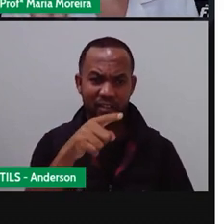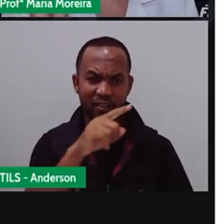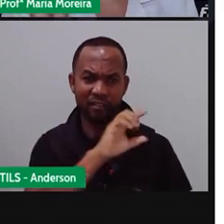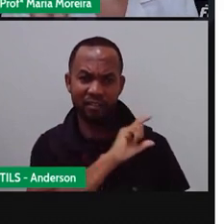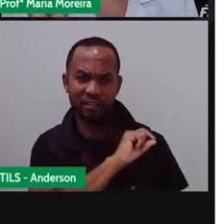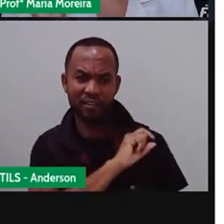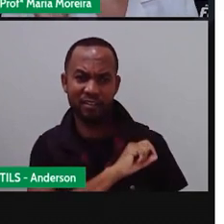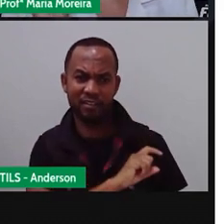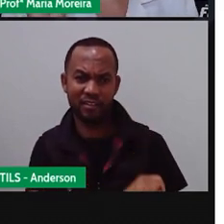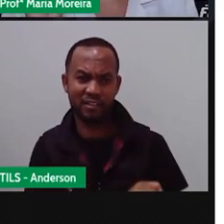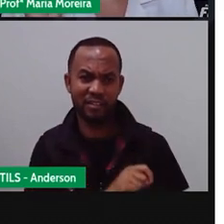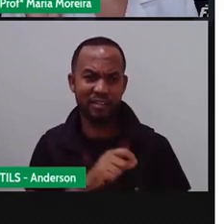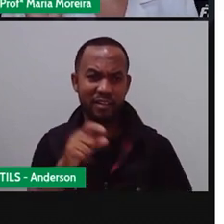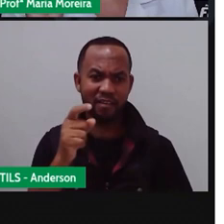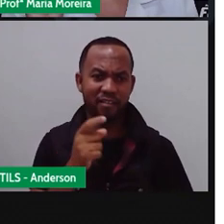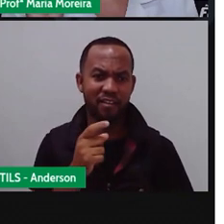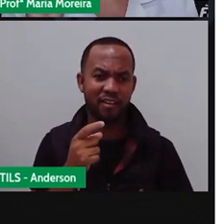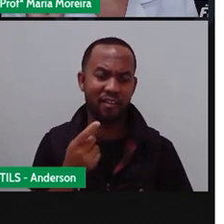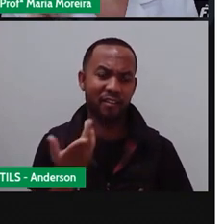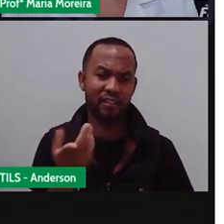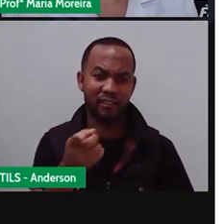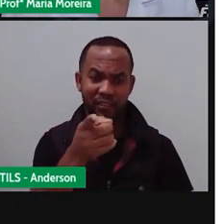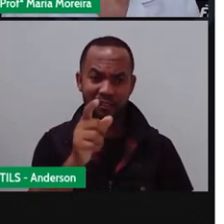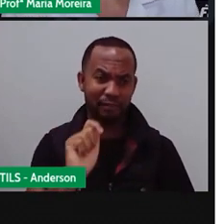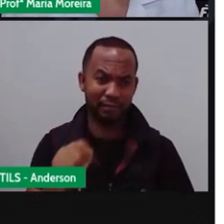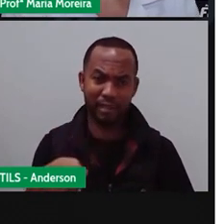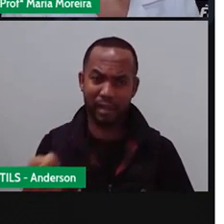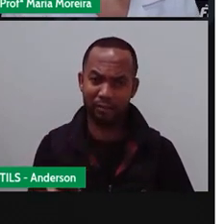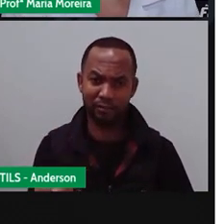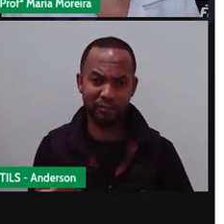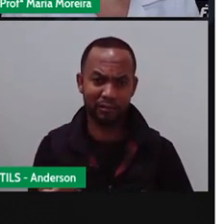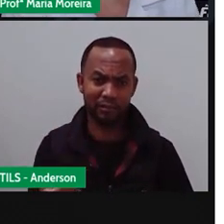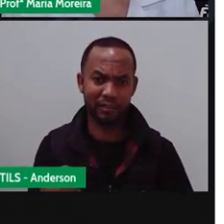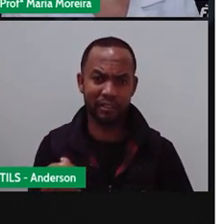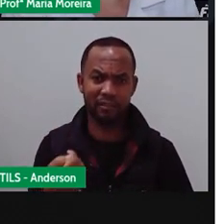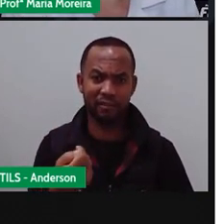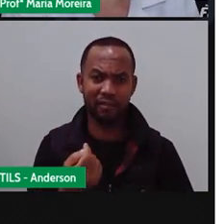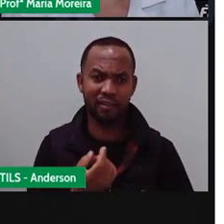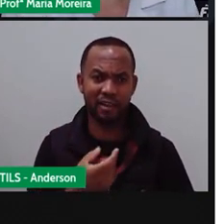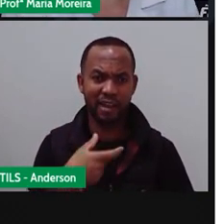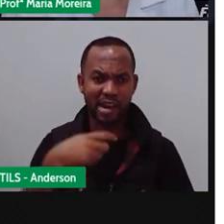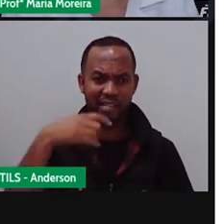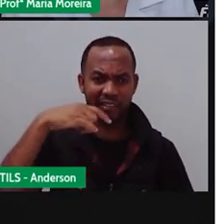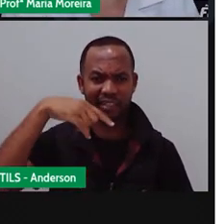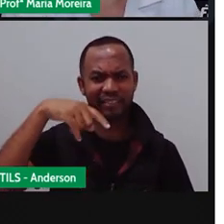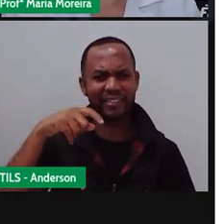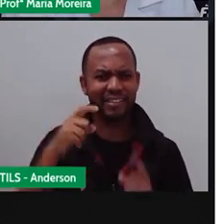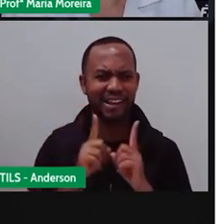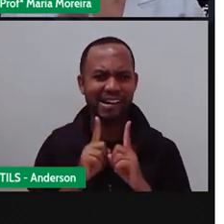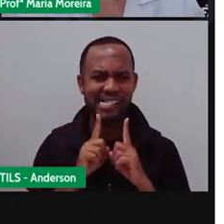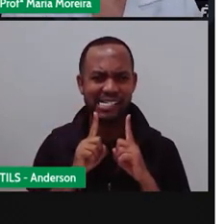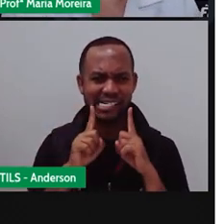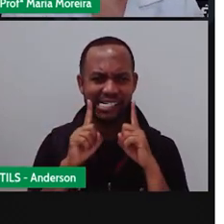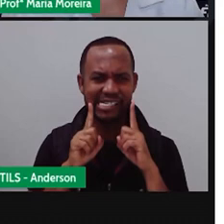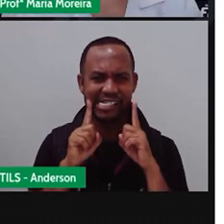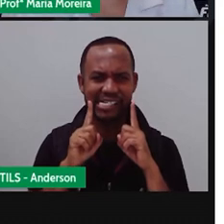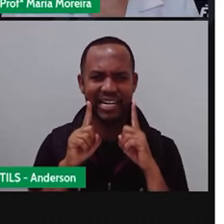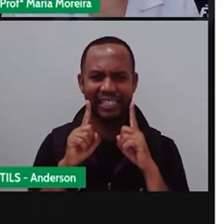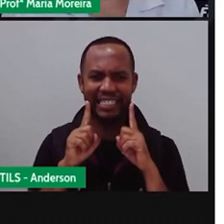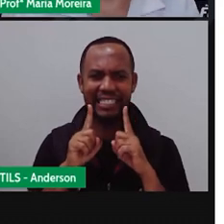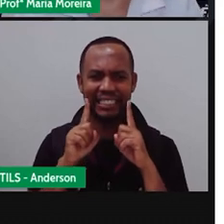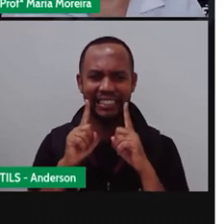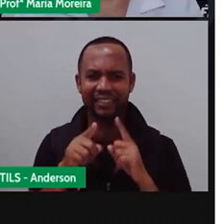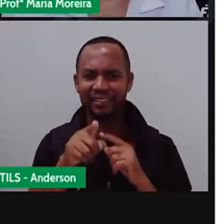Diego, não é isso? O tigre lá da era do gelo, foi considerado extinto cerca de 10